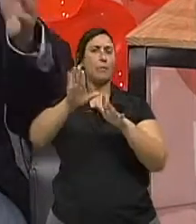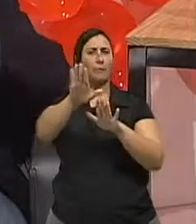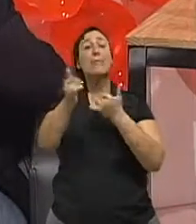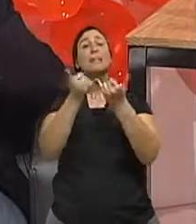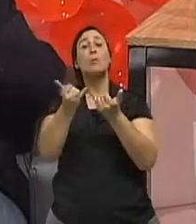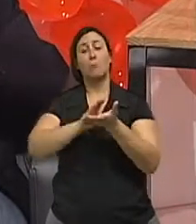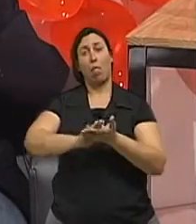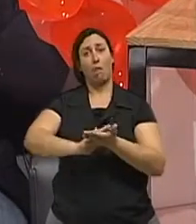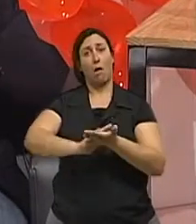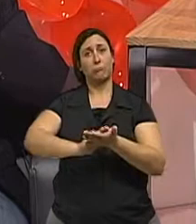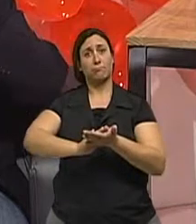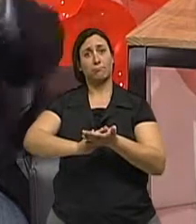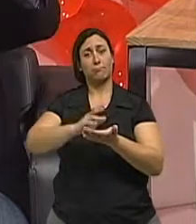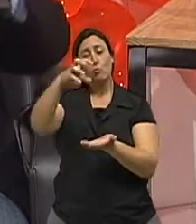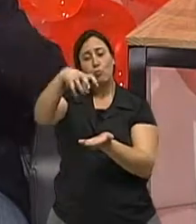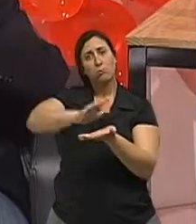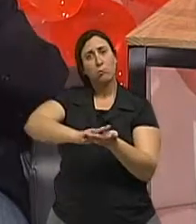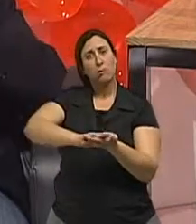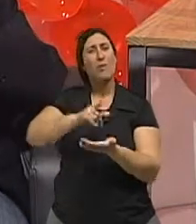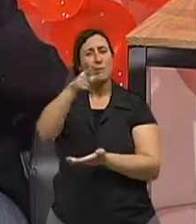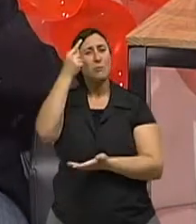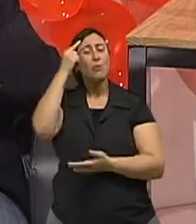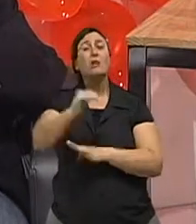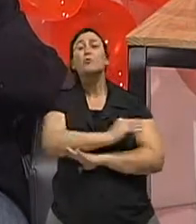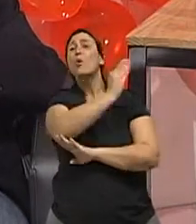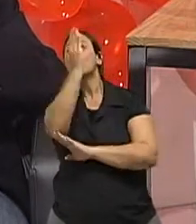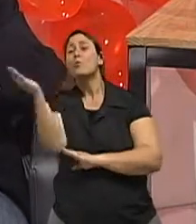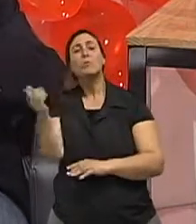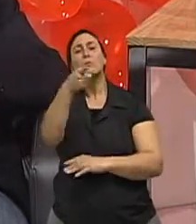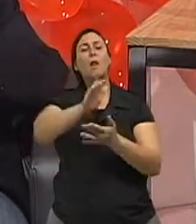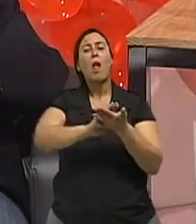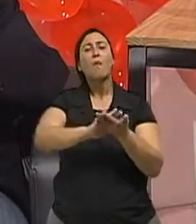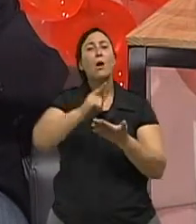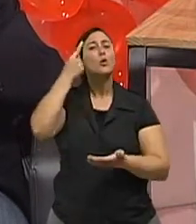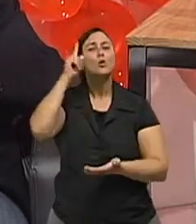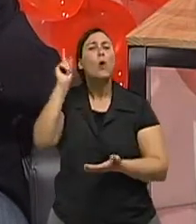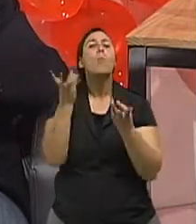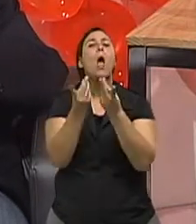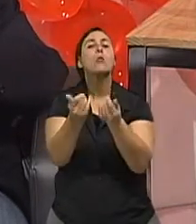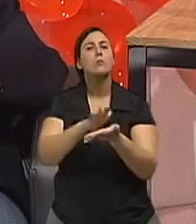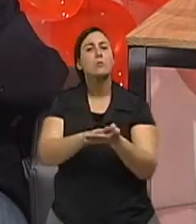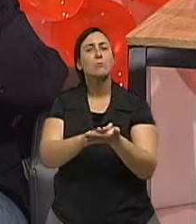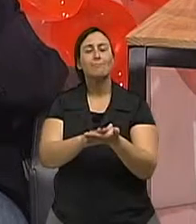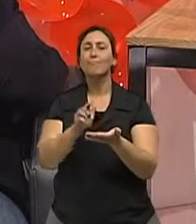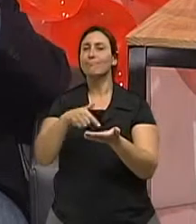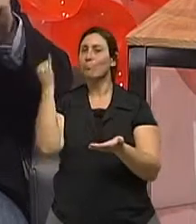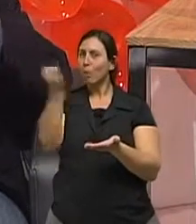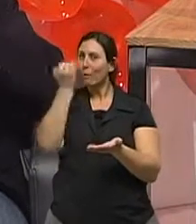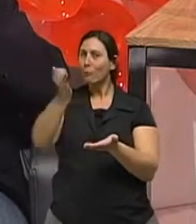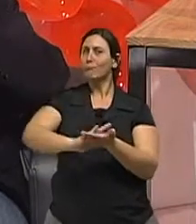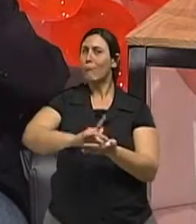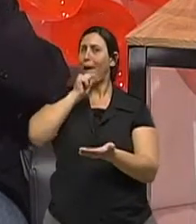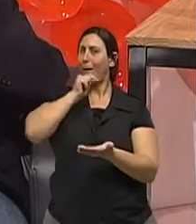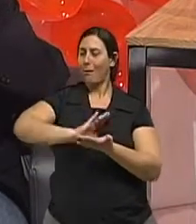lavar as mãos. Quantas vezes você, em casa, lava as mãos por dia? Isso é muito importante. Por quê?